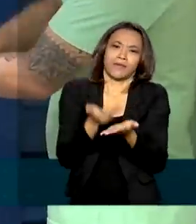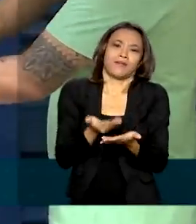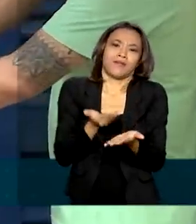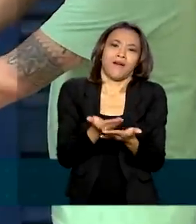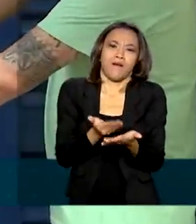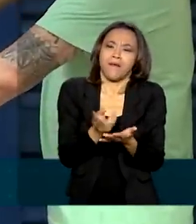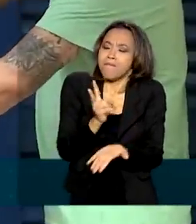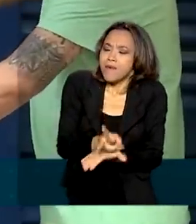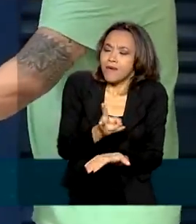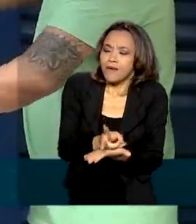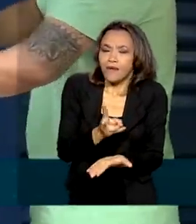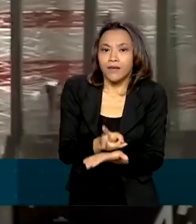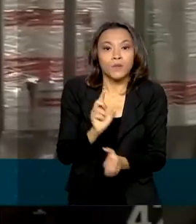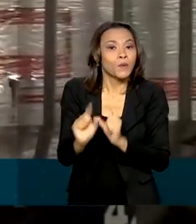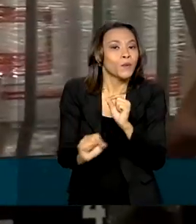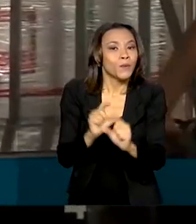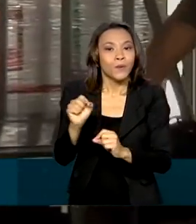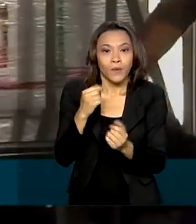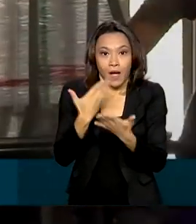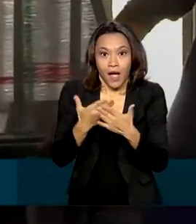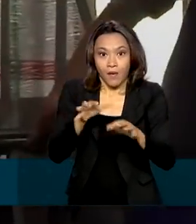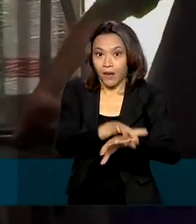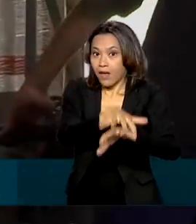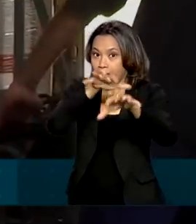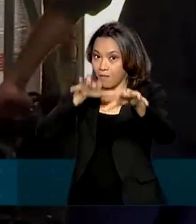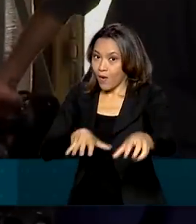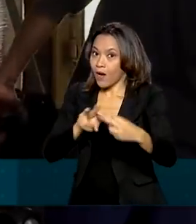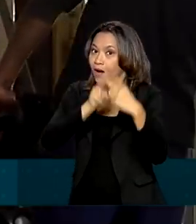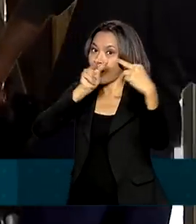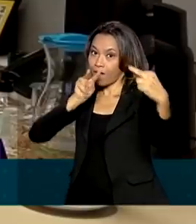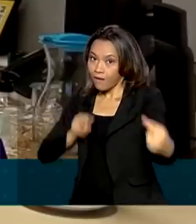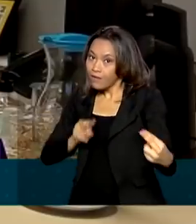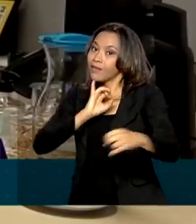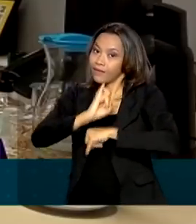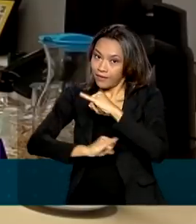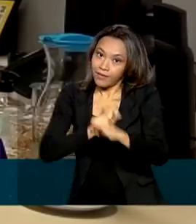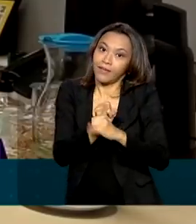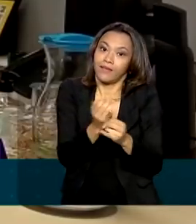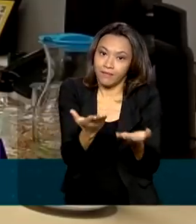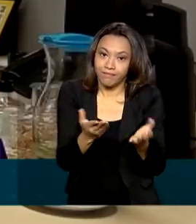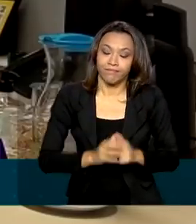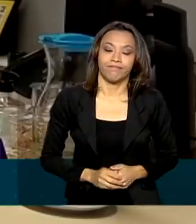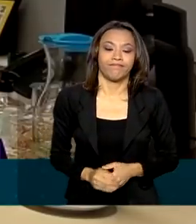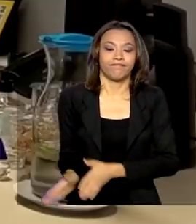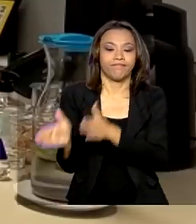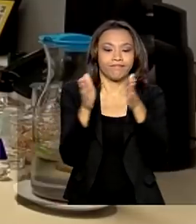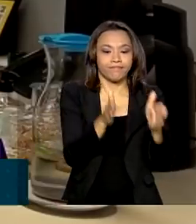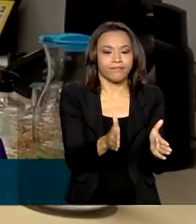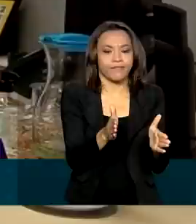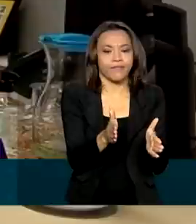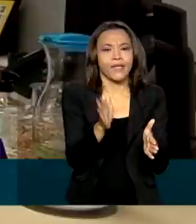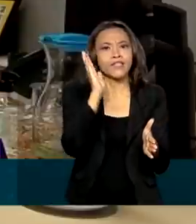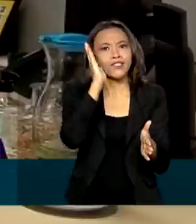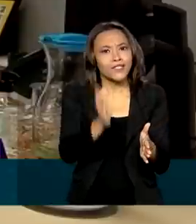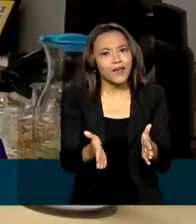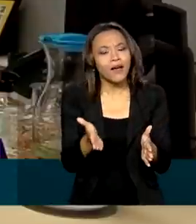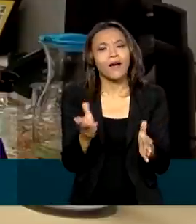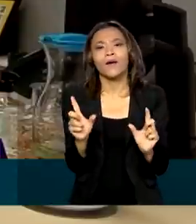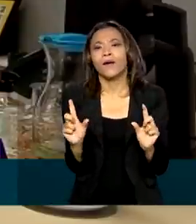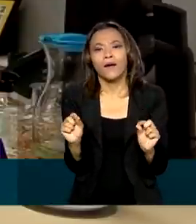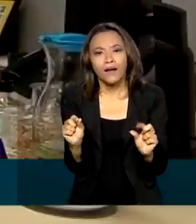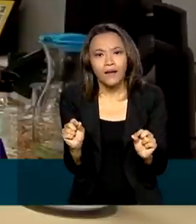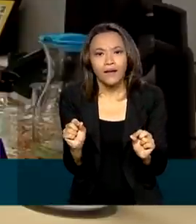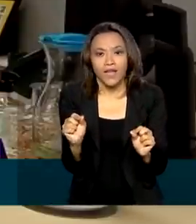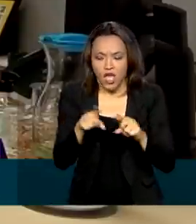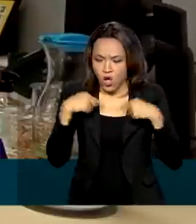os estudos continuem de forma remota pela internet. Foi muito mais intensificadas